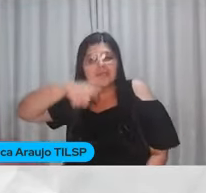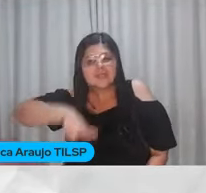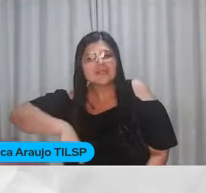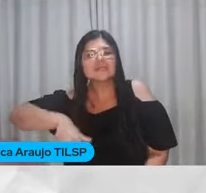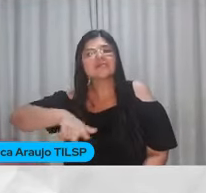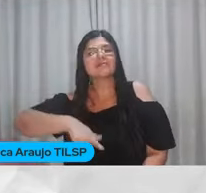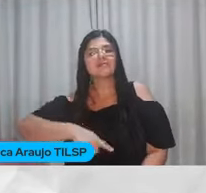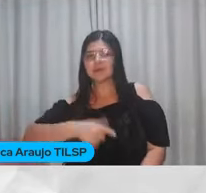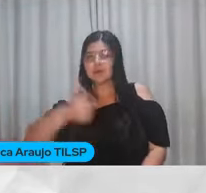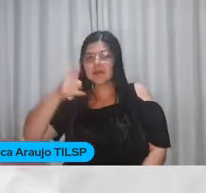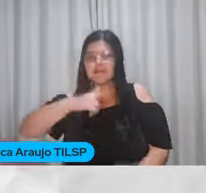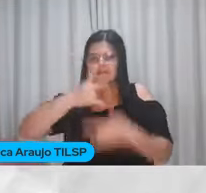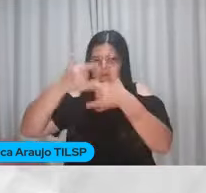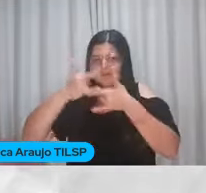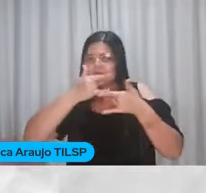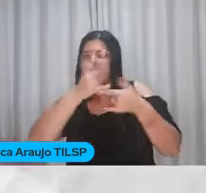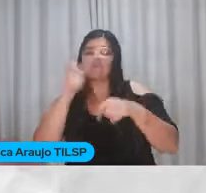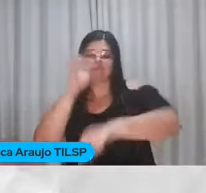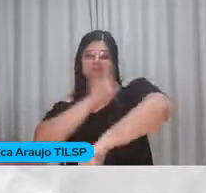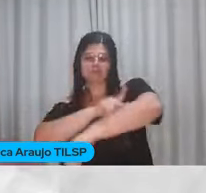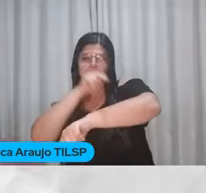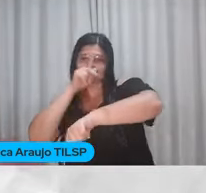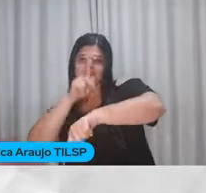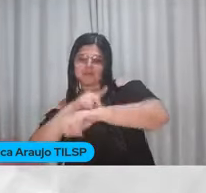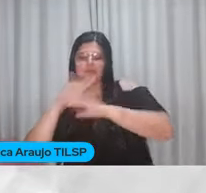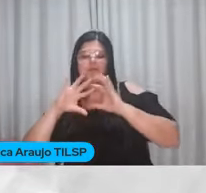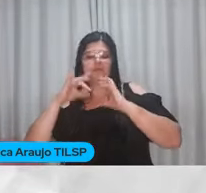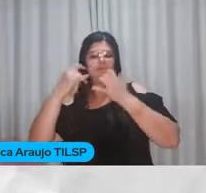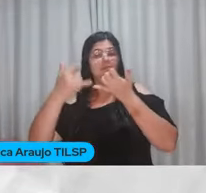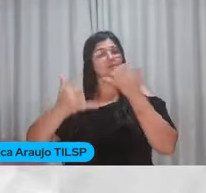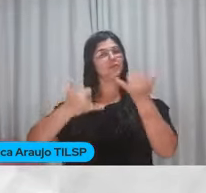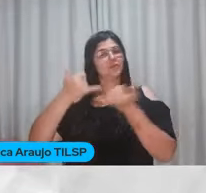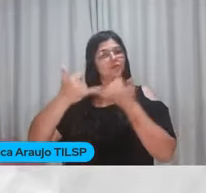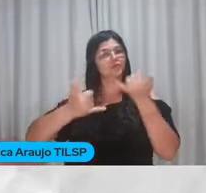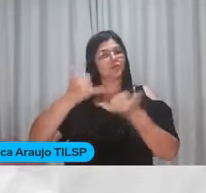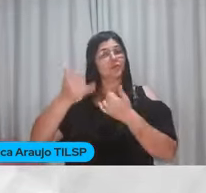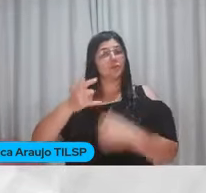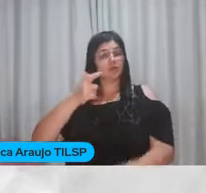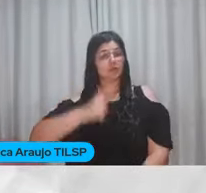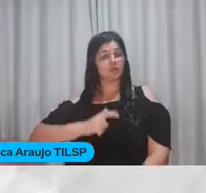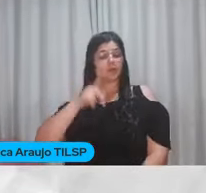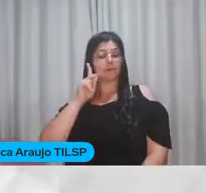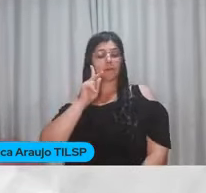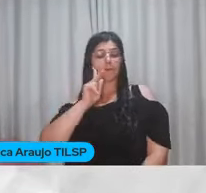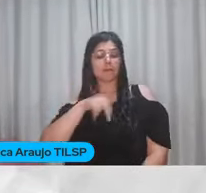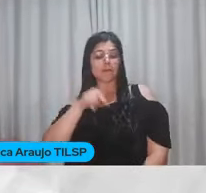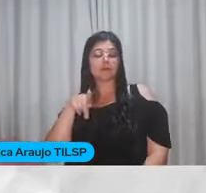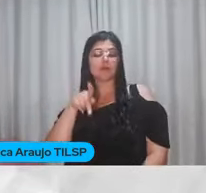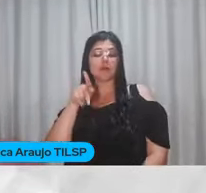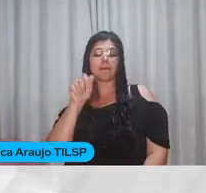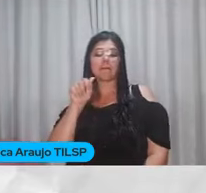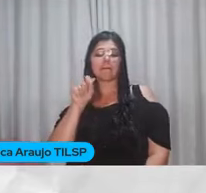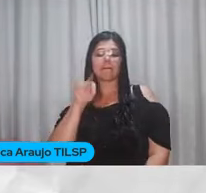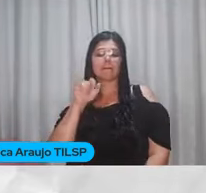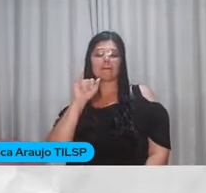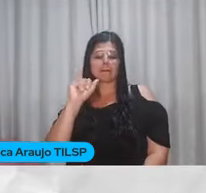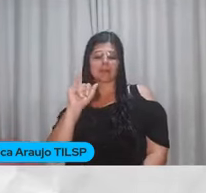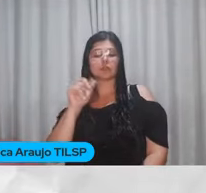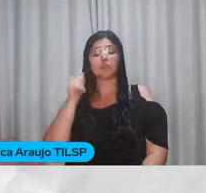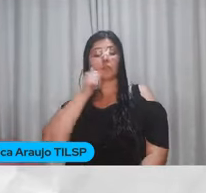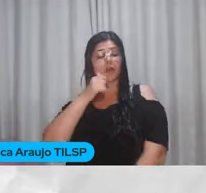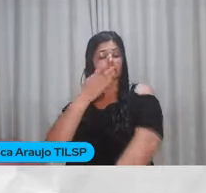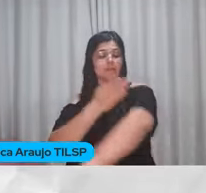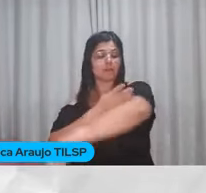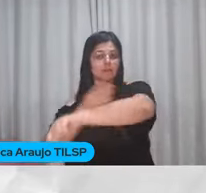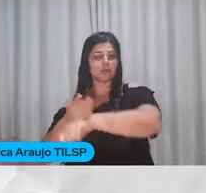vez Em mais uma live Pedagógica do Congresso Brincar Eu sou a professora Pathy Fonte Uma mulher branca